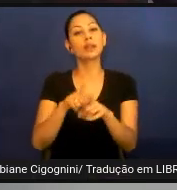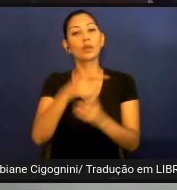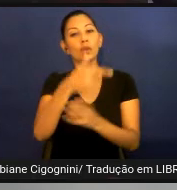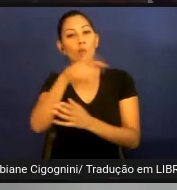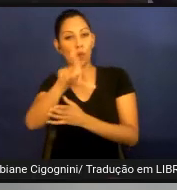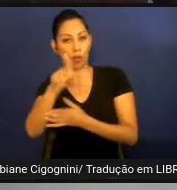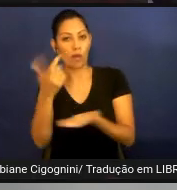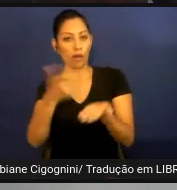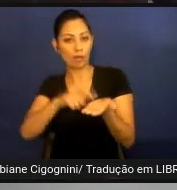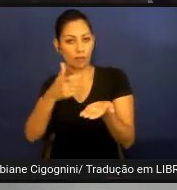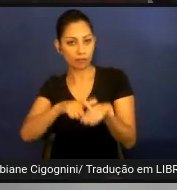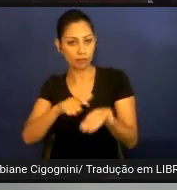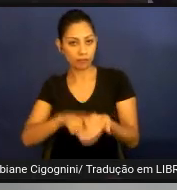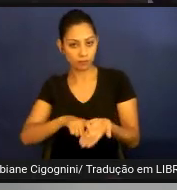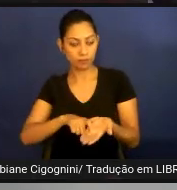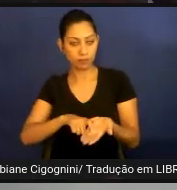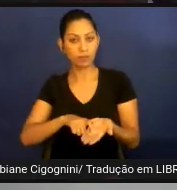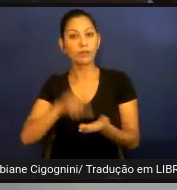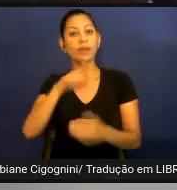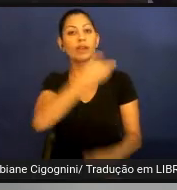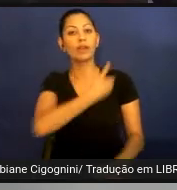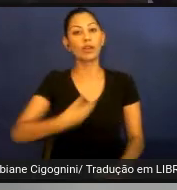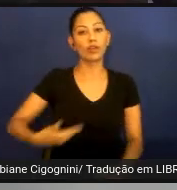iniciativa do governo federal,